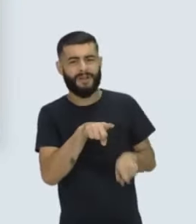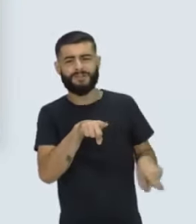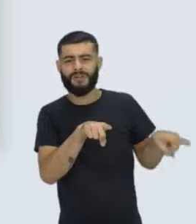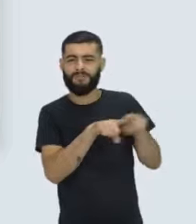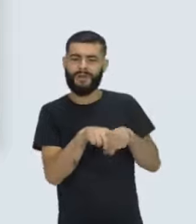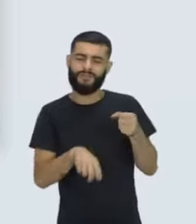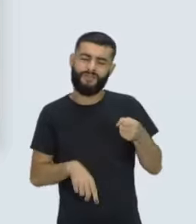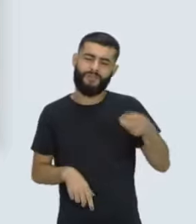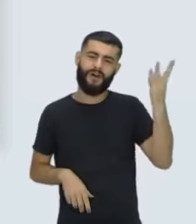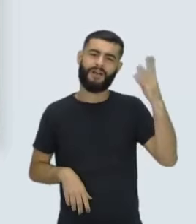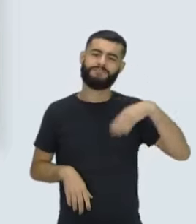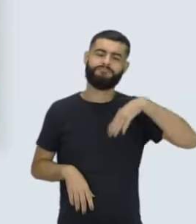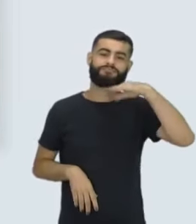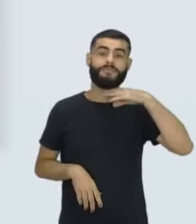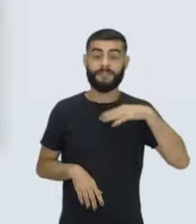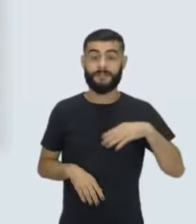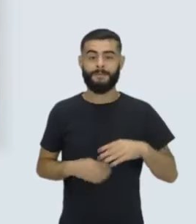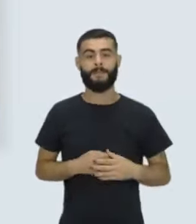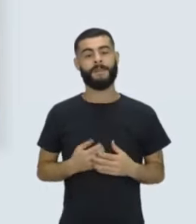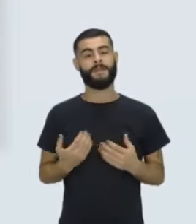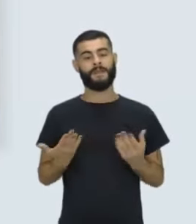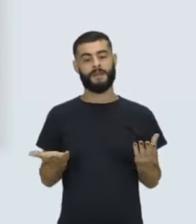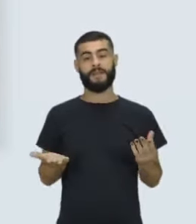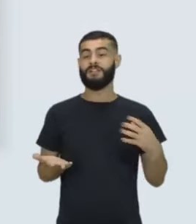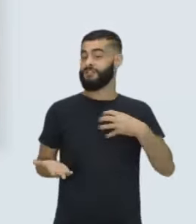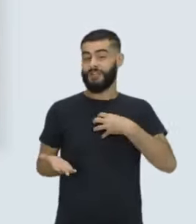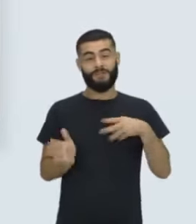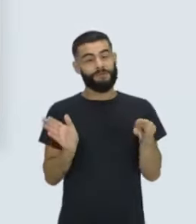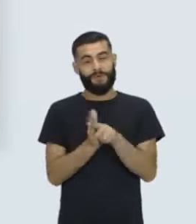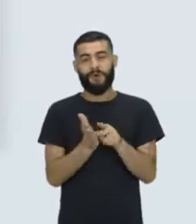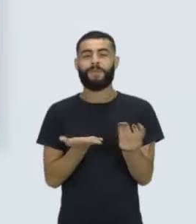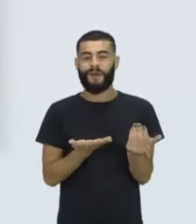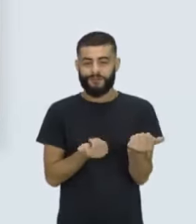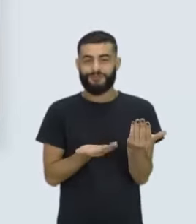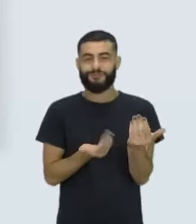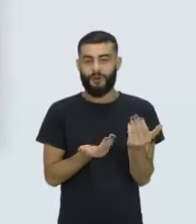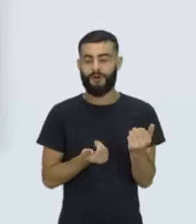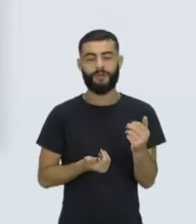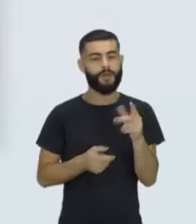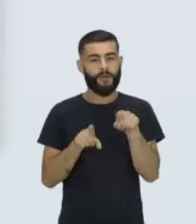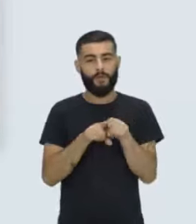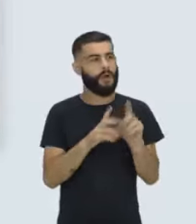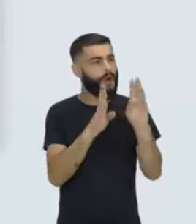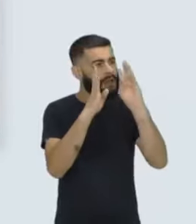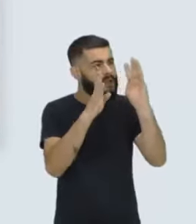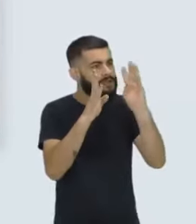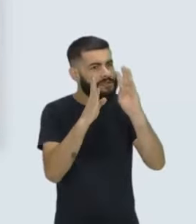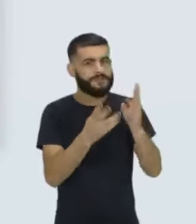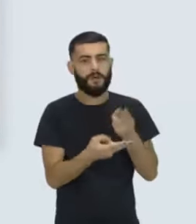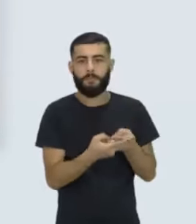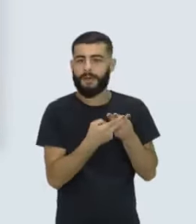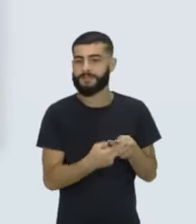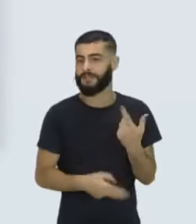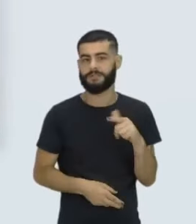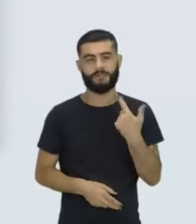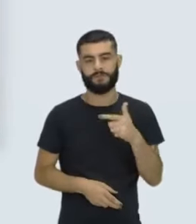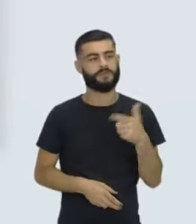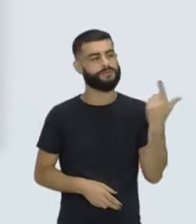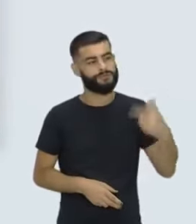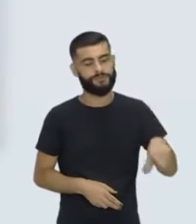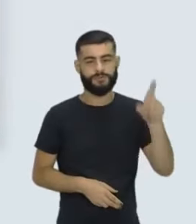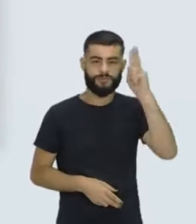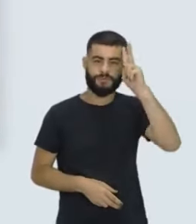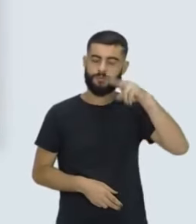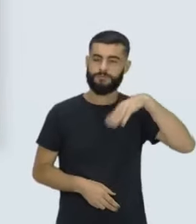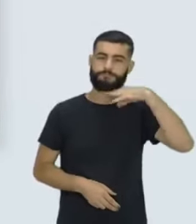assim, aquela impaciência típica do adolescente, de não ter a paciência de ouvir os mais velhos falarem a mesma história de novo. E o pai